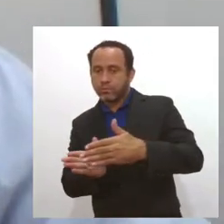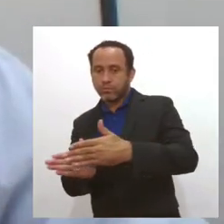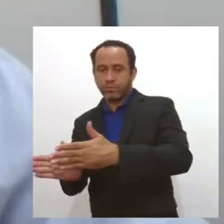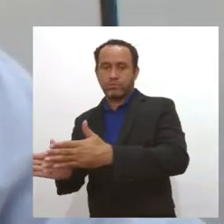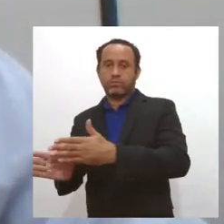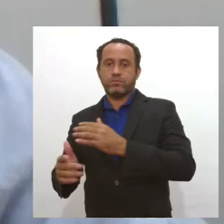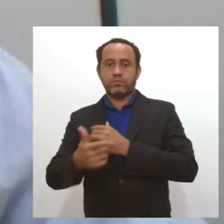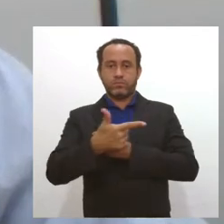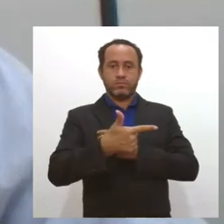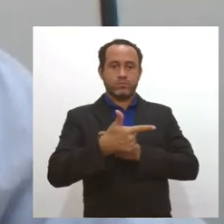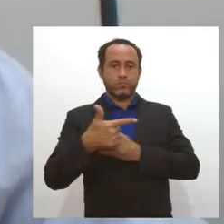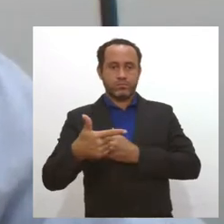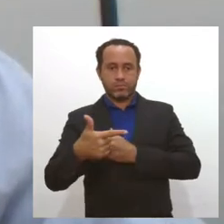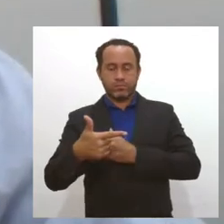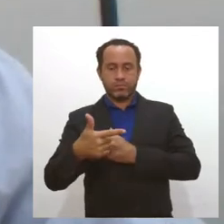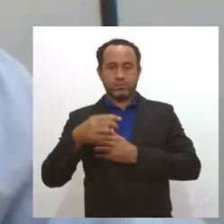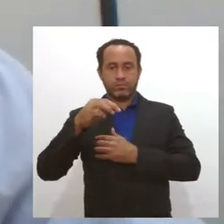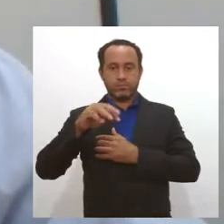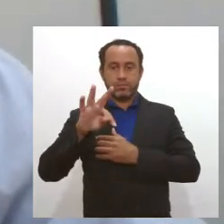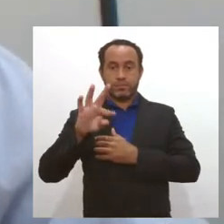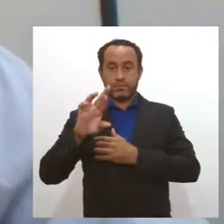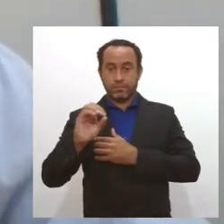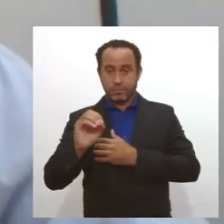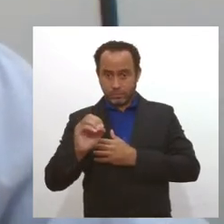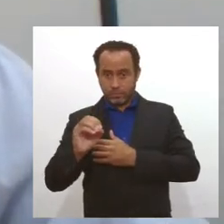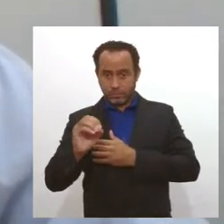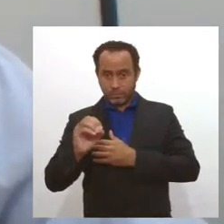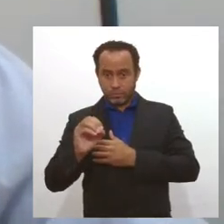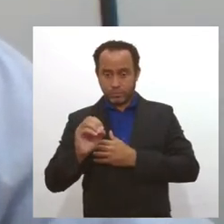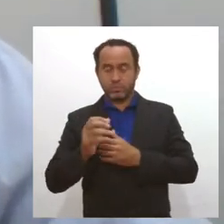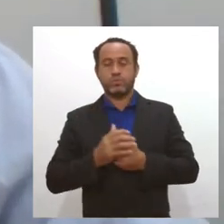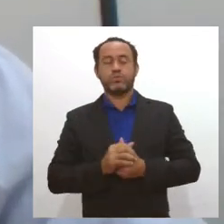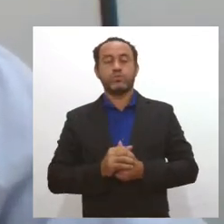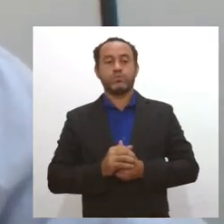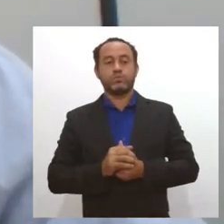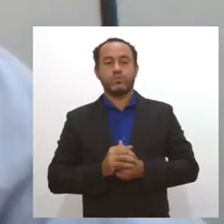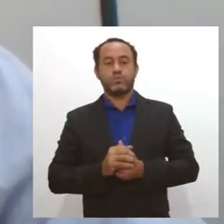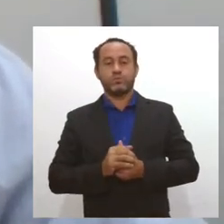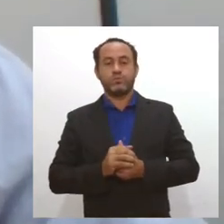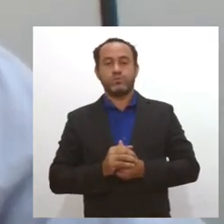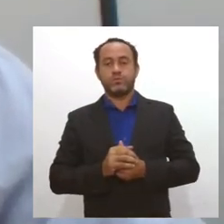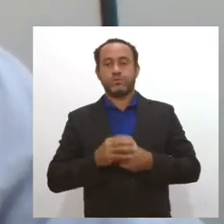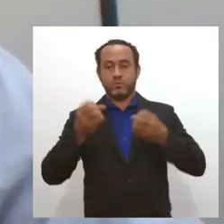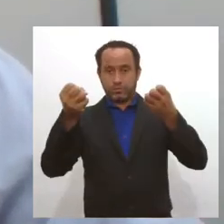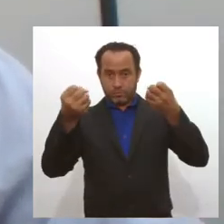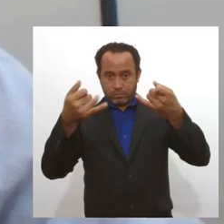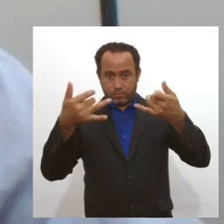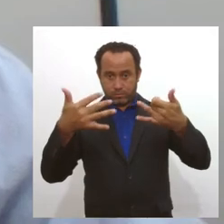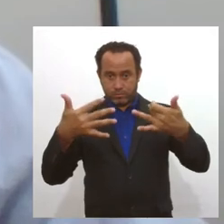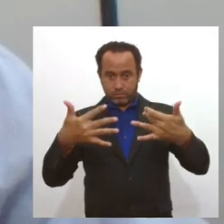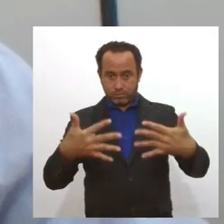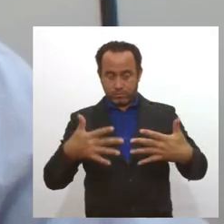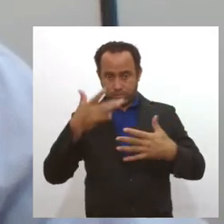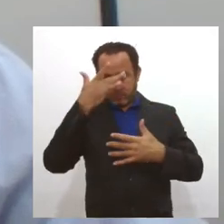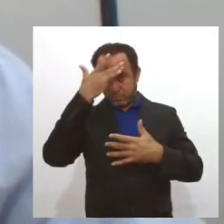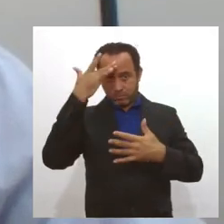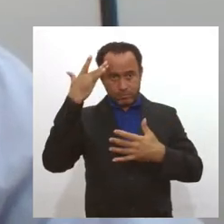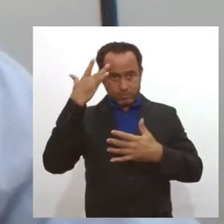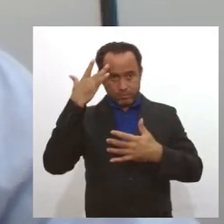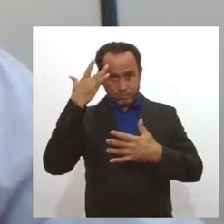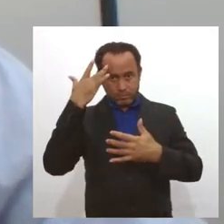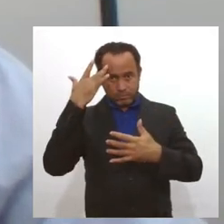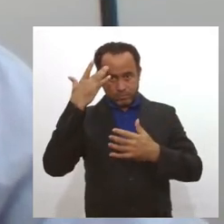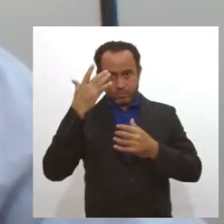22 metros cúbicos por segundo. para maiores esclarecimentos, para pessoas que são